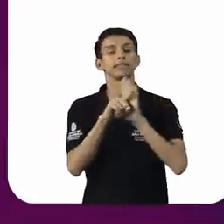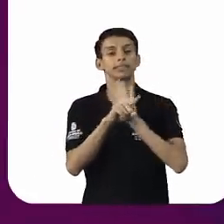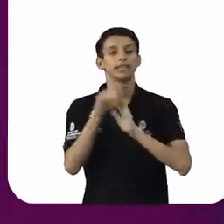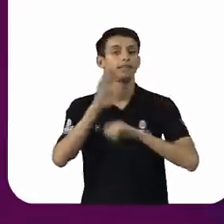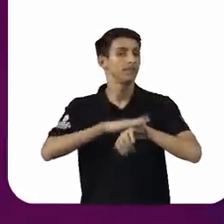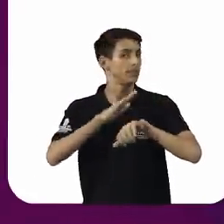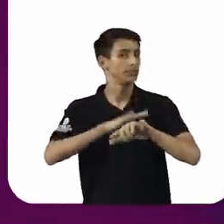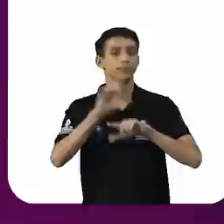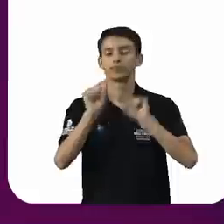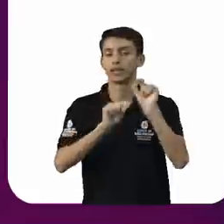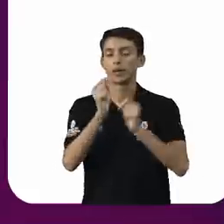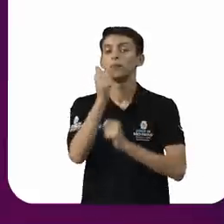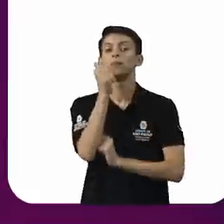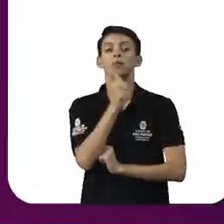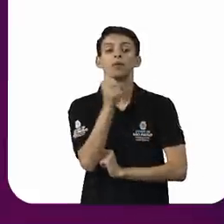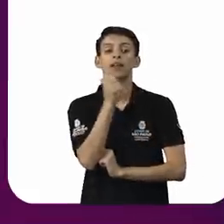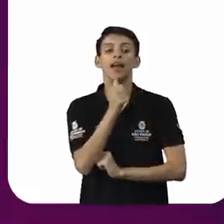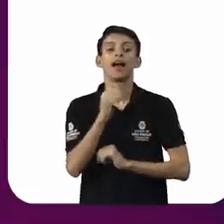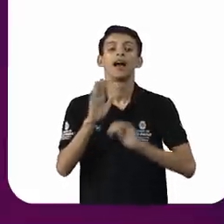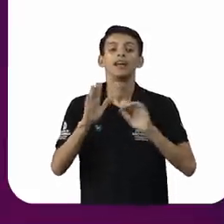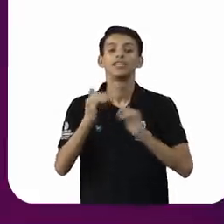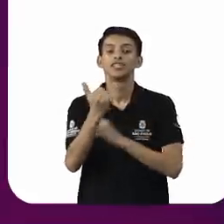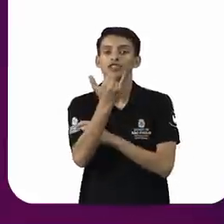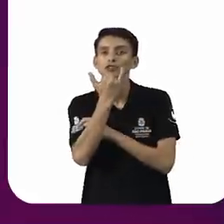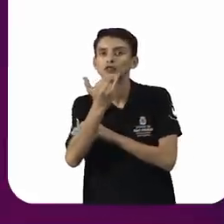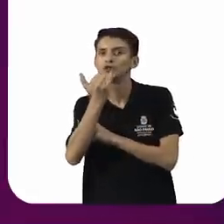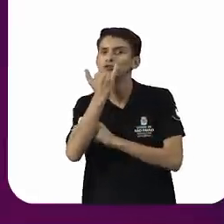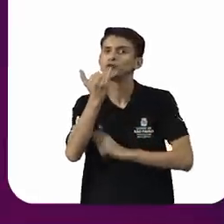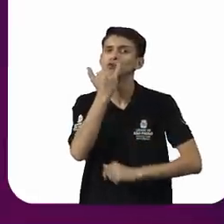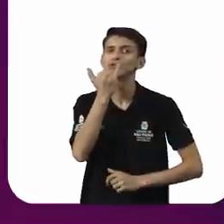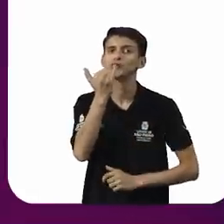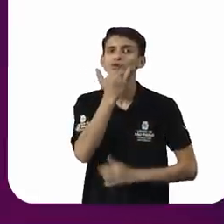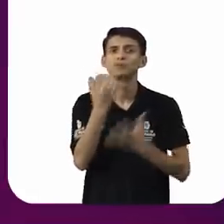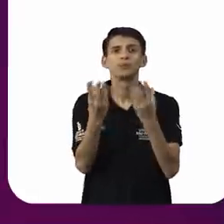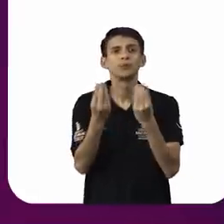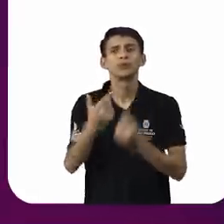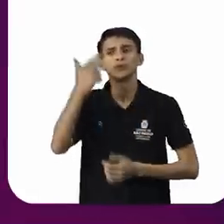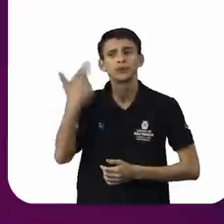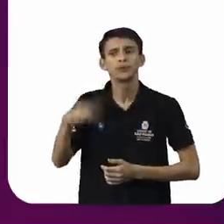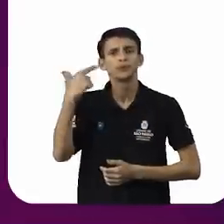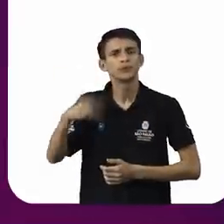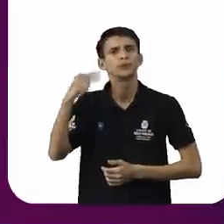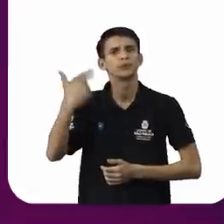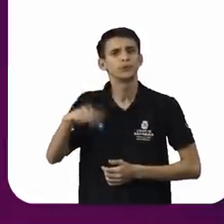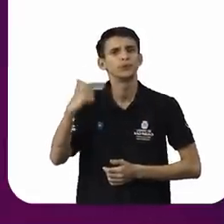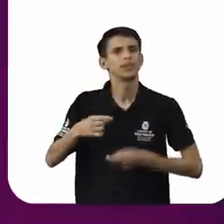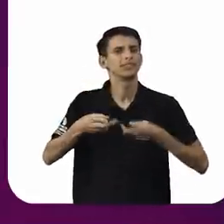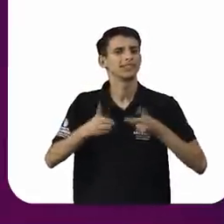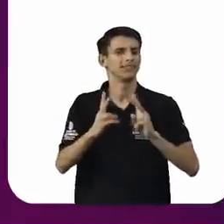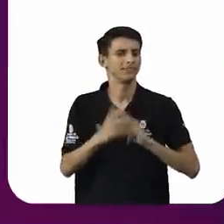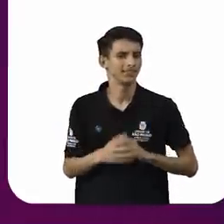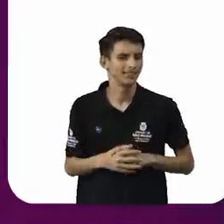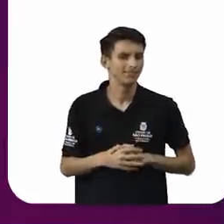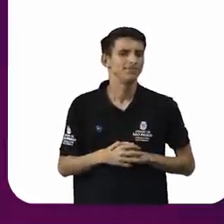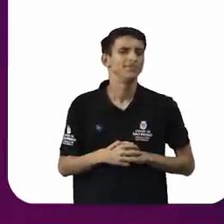desculpa em excesso muito mais do que os homens. Então, por mais que pareça às vezes só uma questão de delicadeza